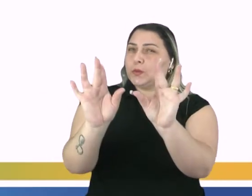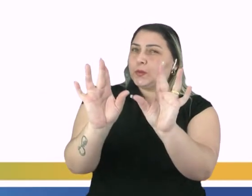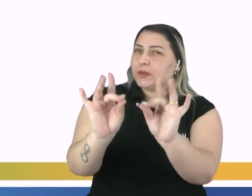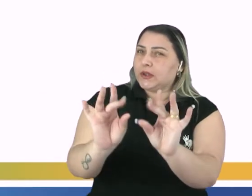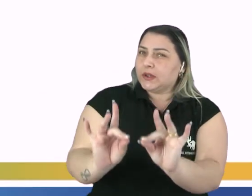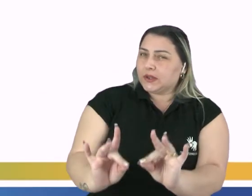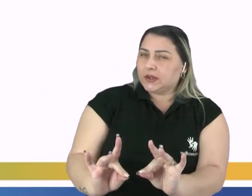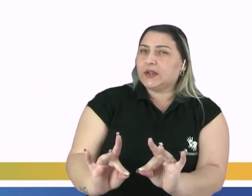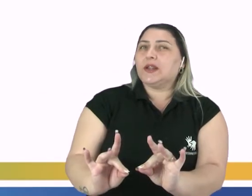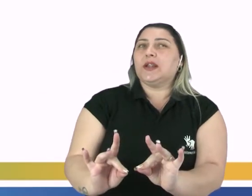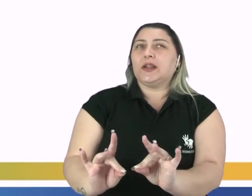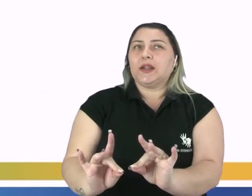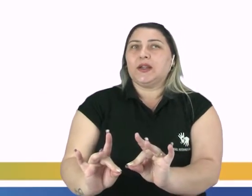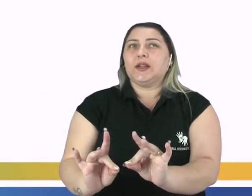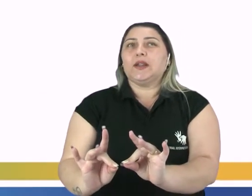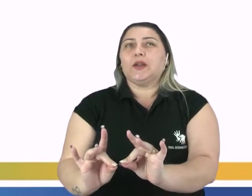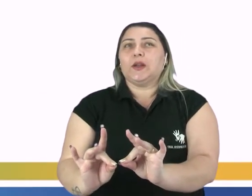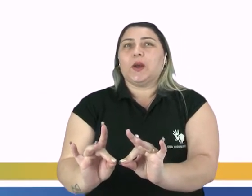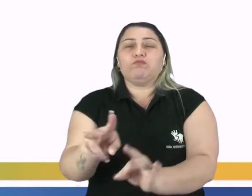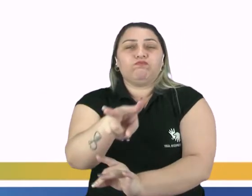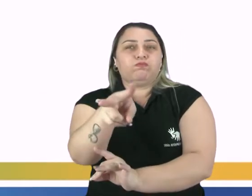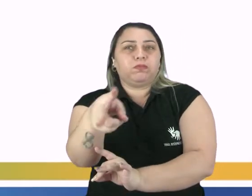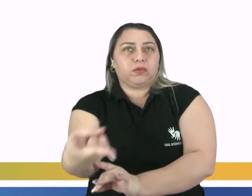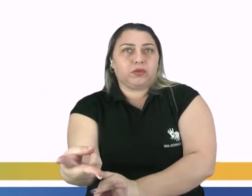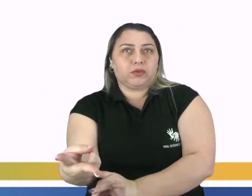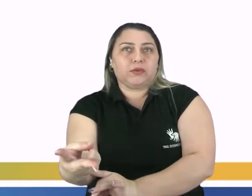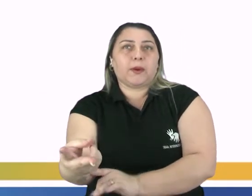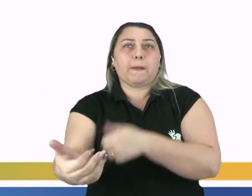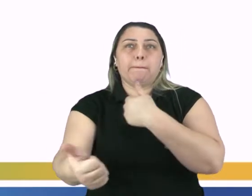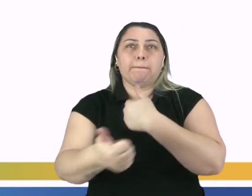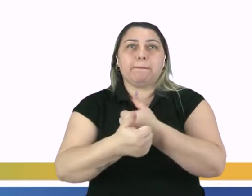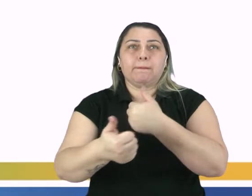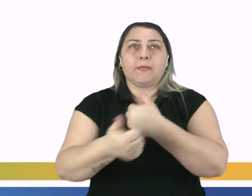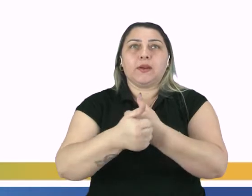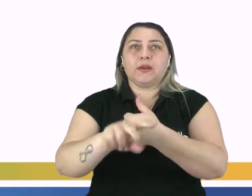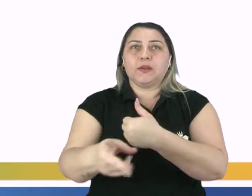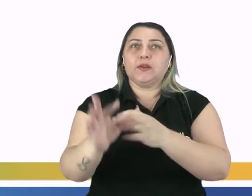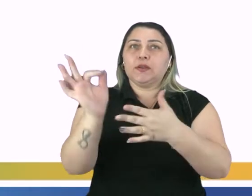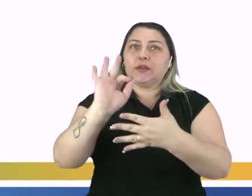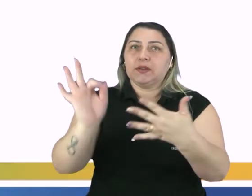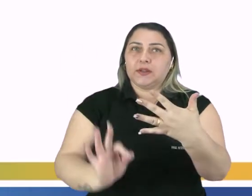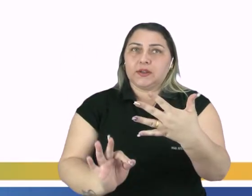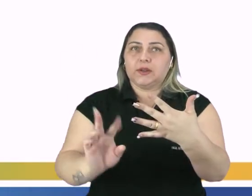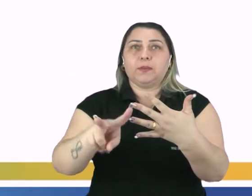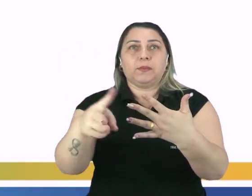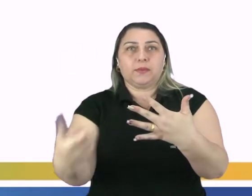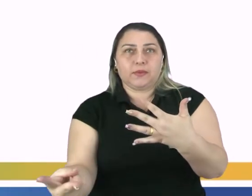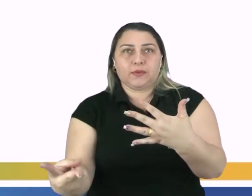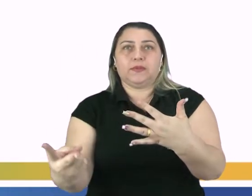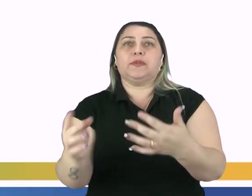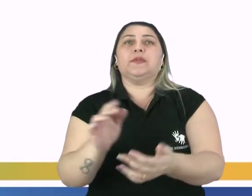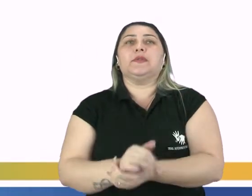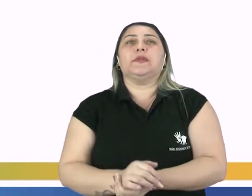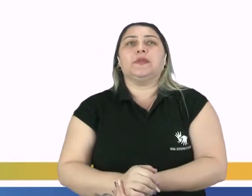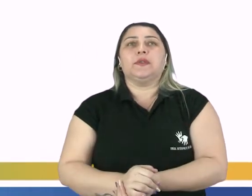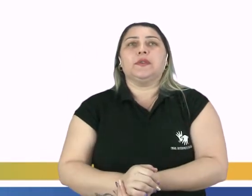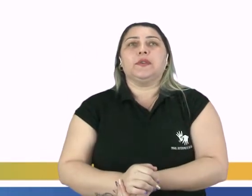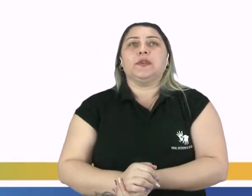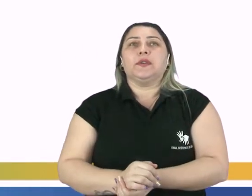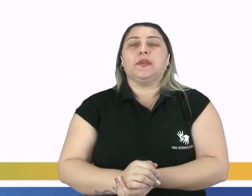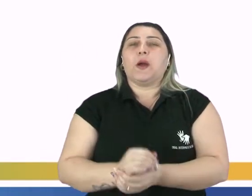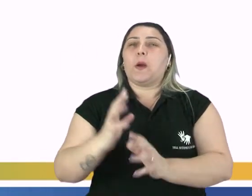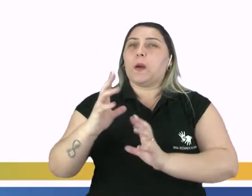detalhes, jogo de oposições, onde aproxima os contrastes, os elementos opostos, as dualidades.